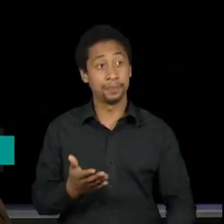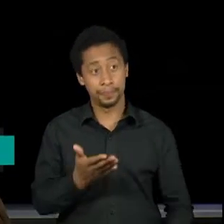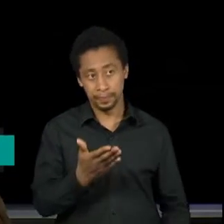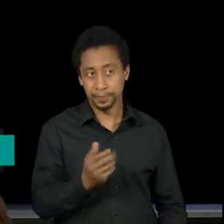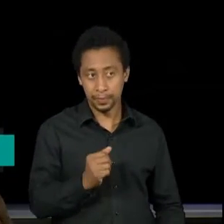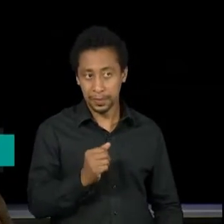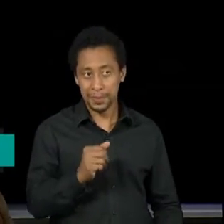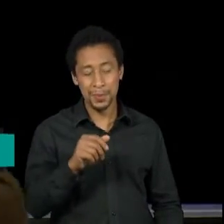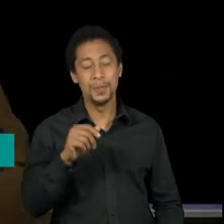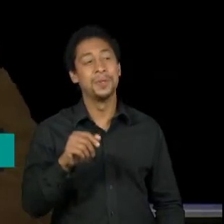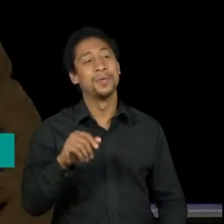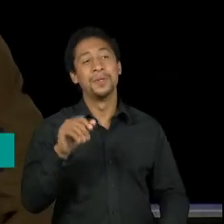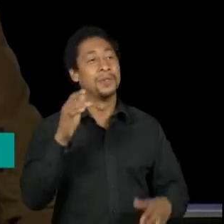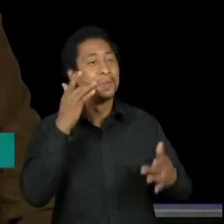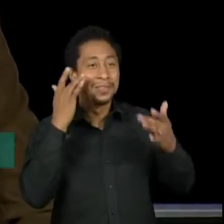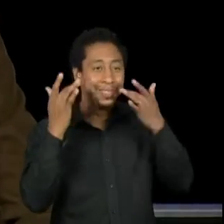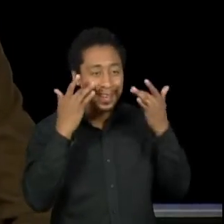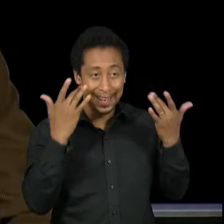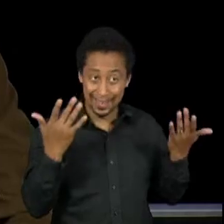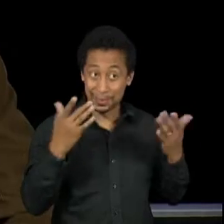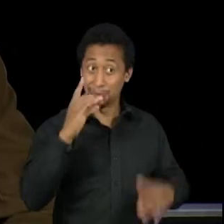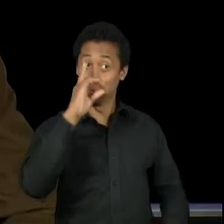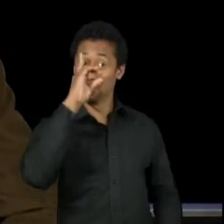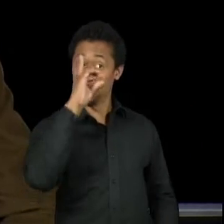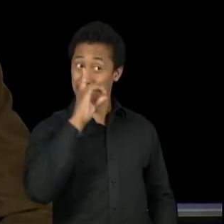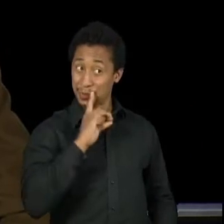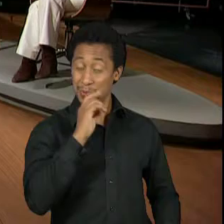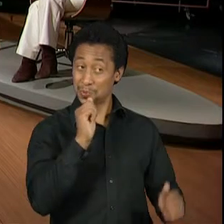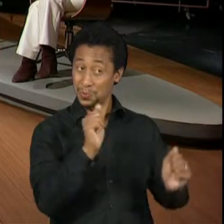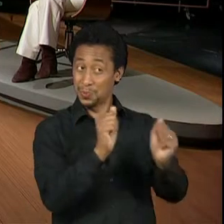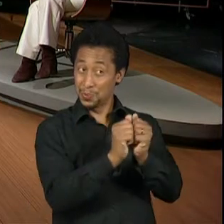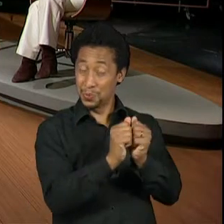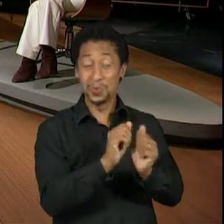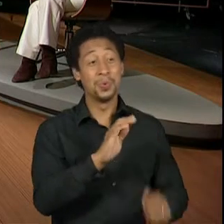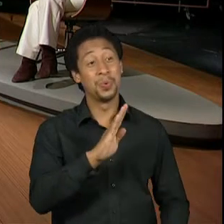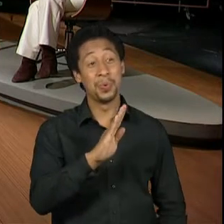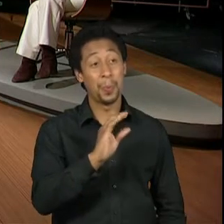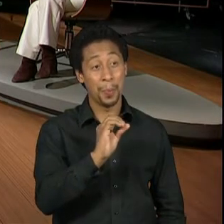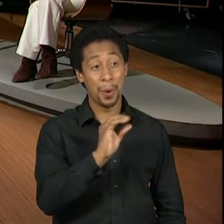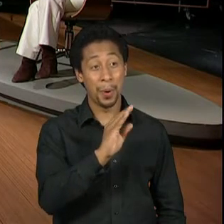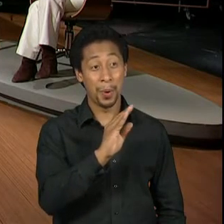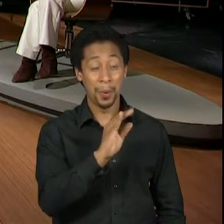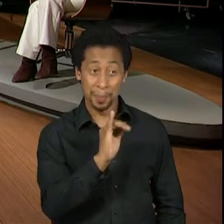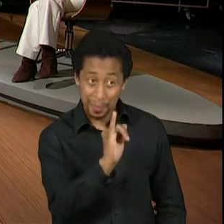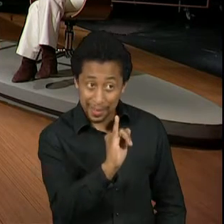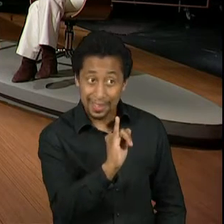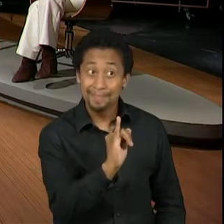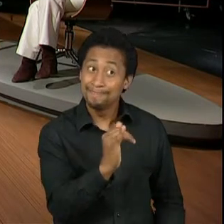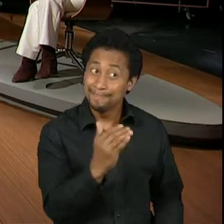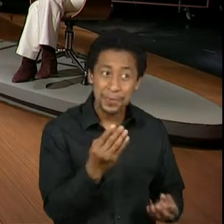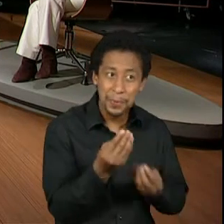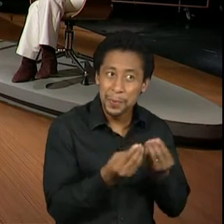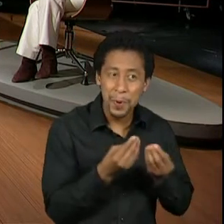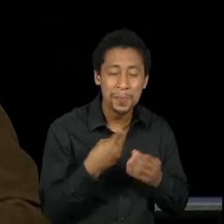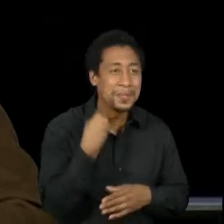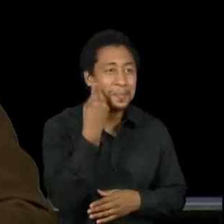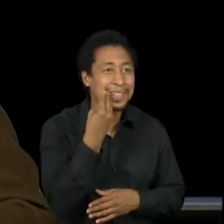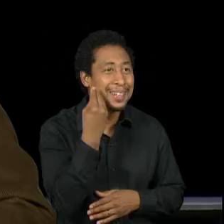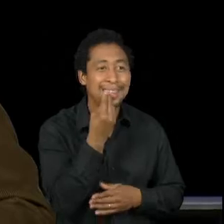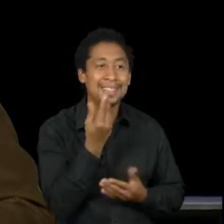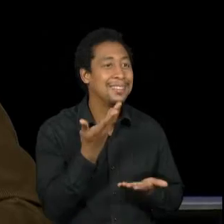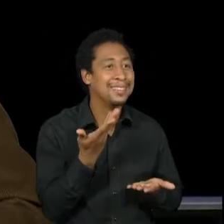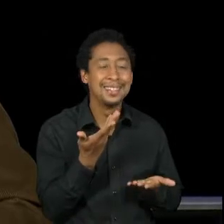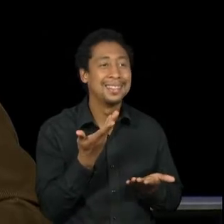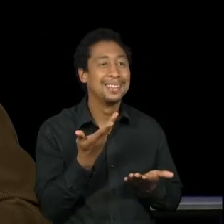dirigida pelo aclamado revolucionário Bob Wilson, né? Como foi essa experiência de lidar com esse teatro